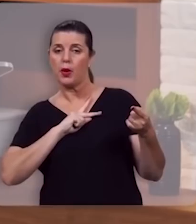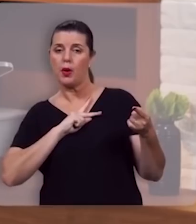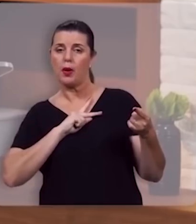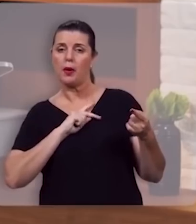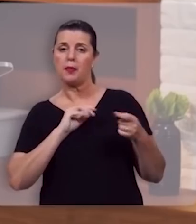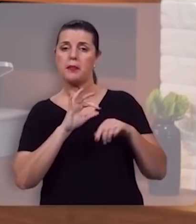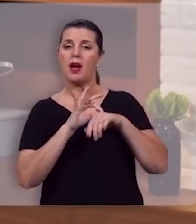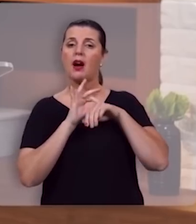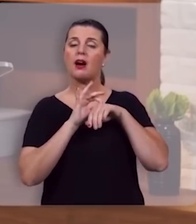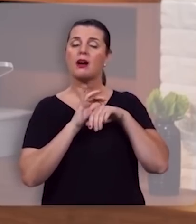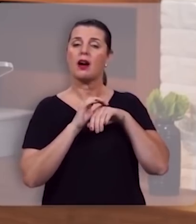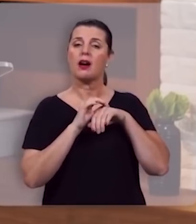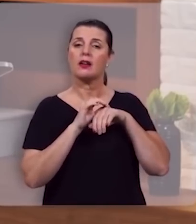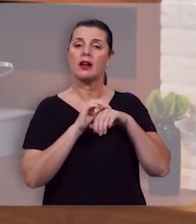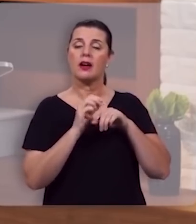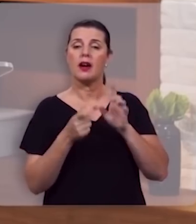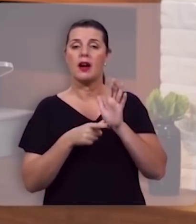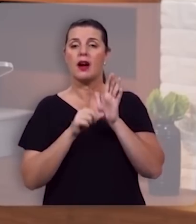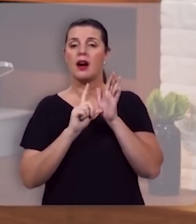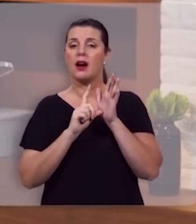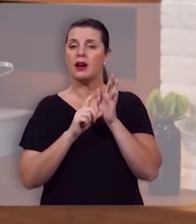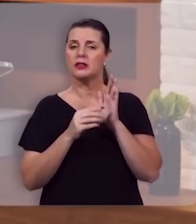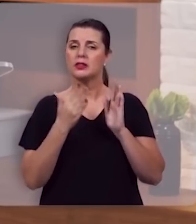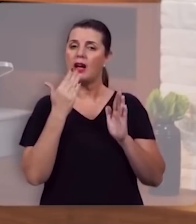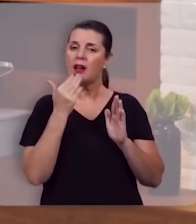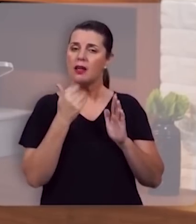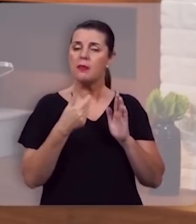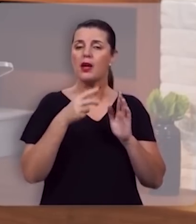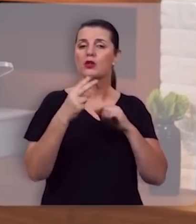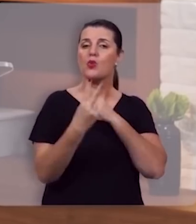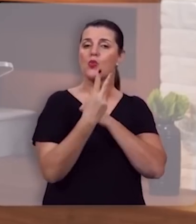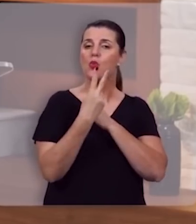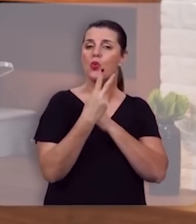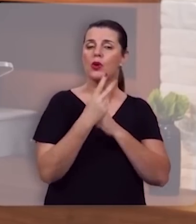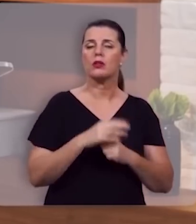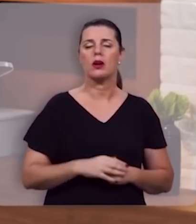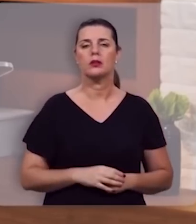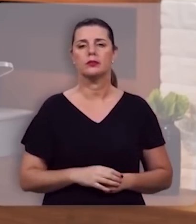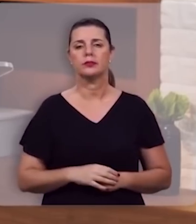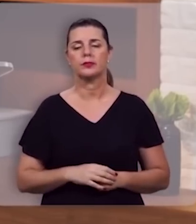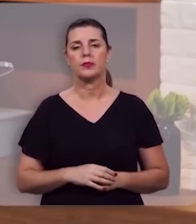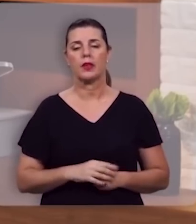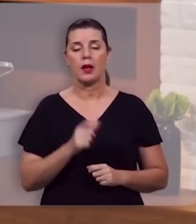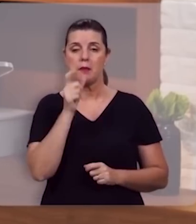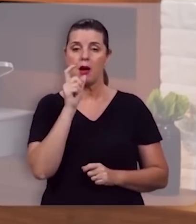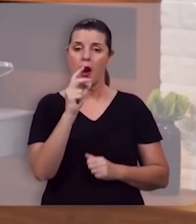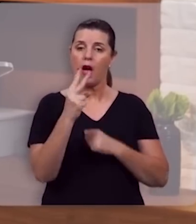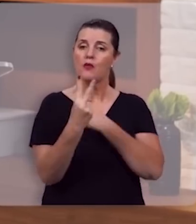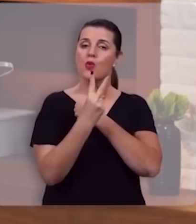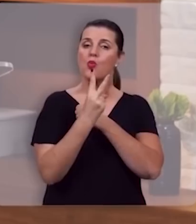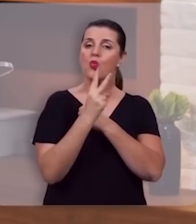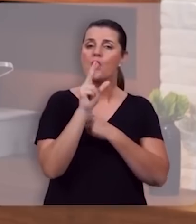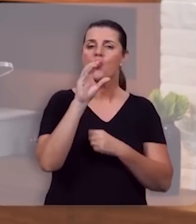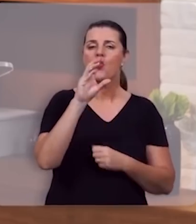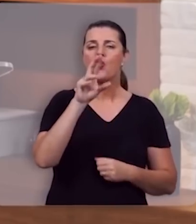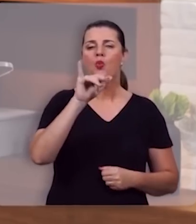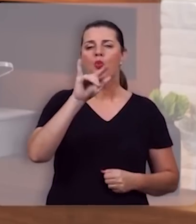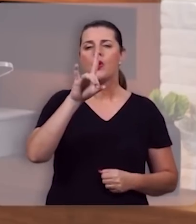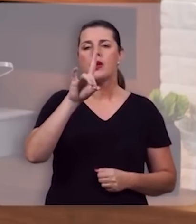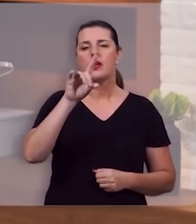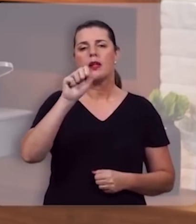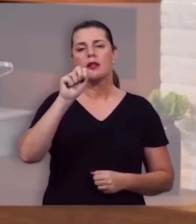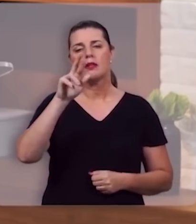cuida a palavra cuida aí na língua grega só aparece mais outra vez no novo testamento lá em primeiro